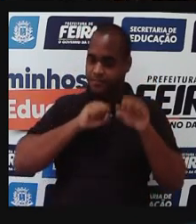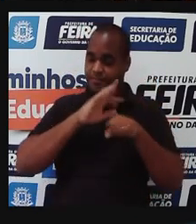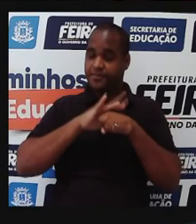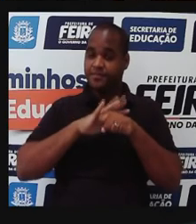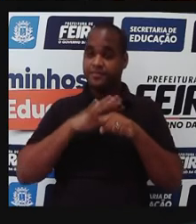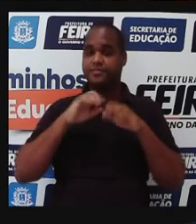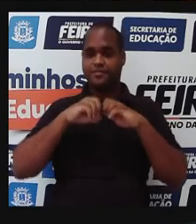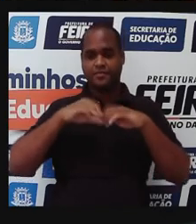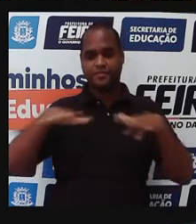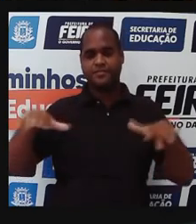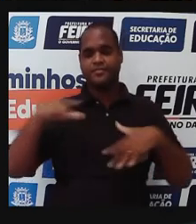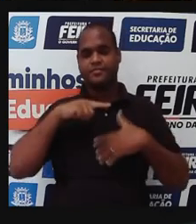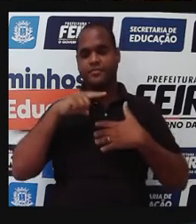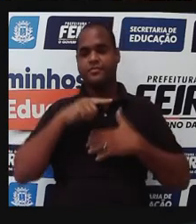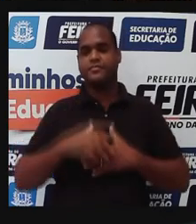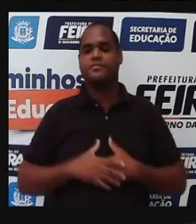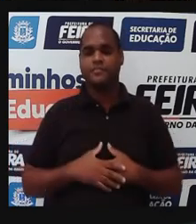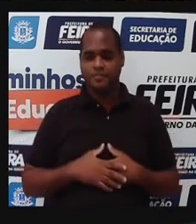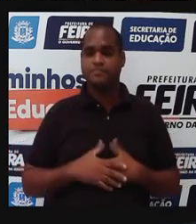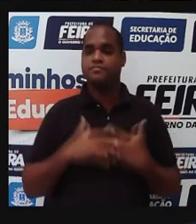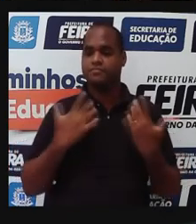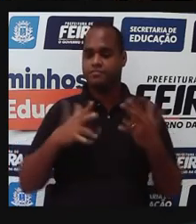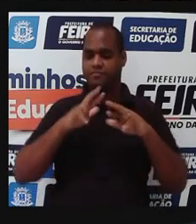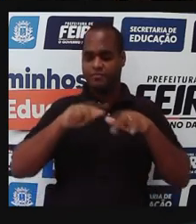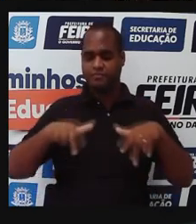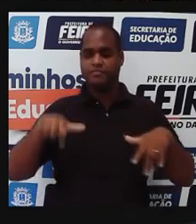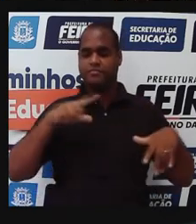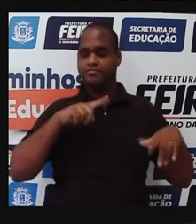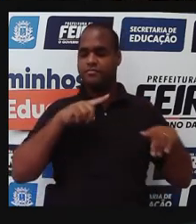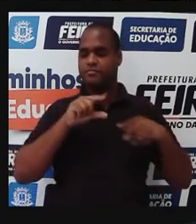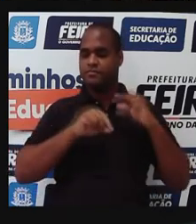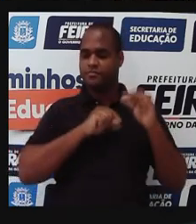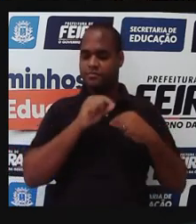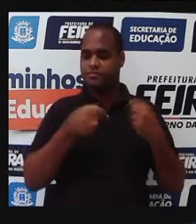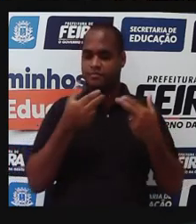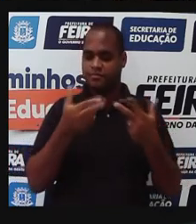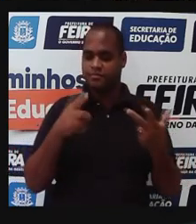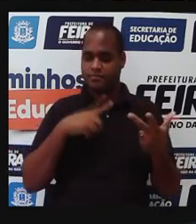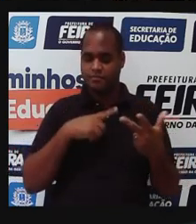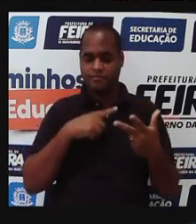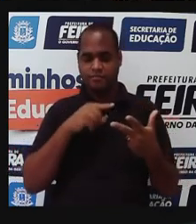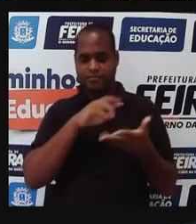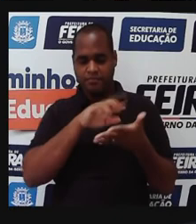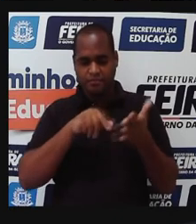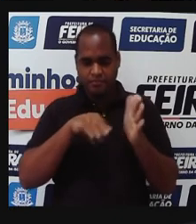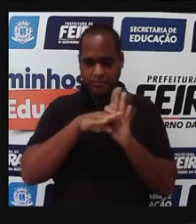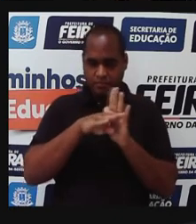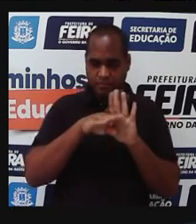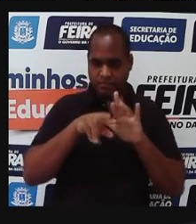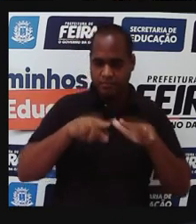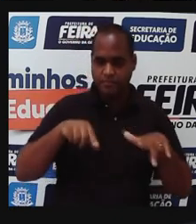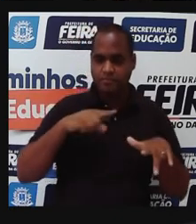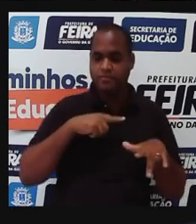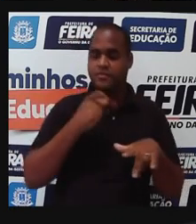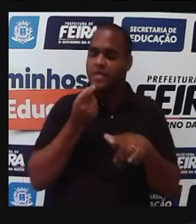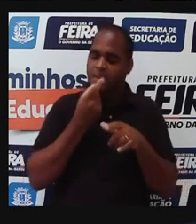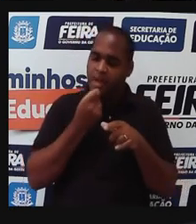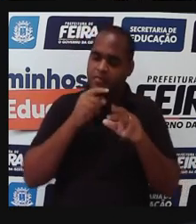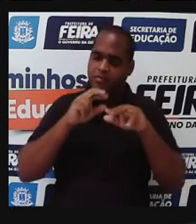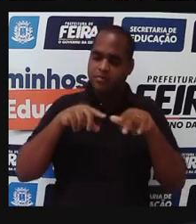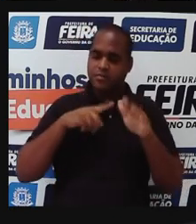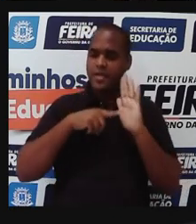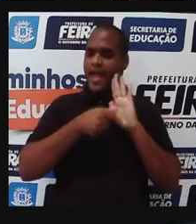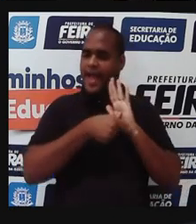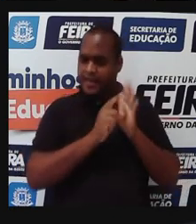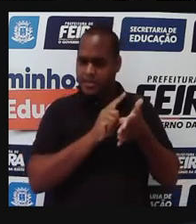doença se alastre, tá? Então, muitos cuidados com relação a isso. Bactérias resistentes a antibióticos, que